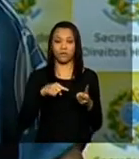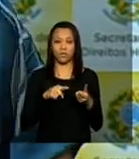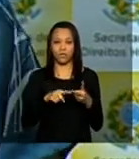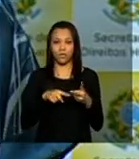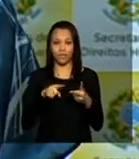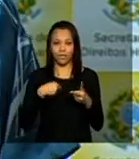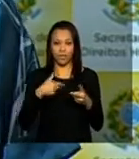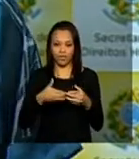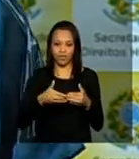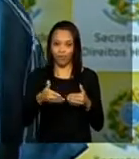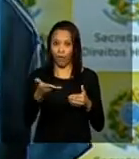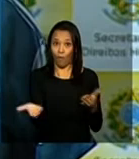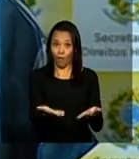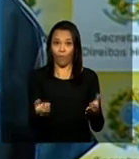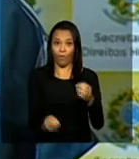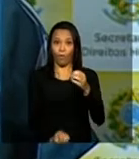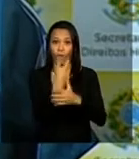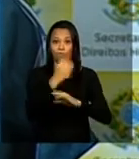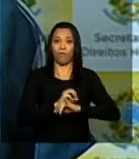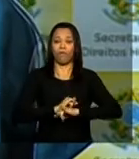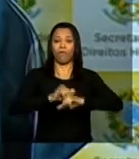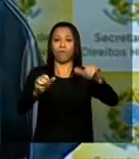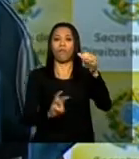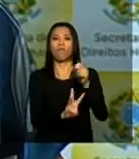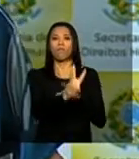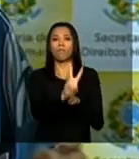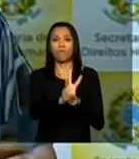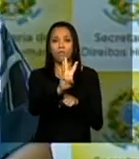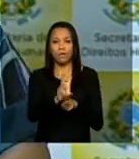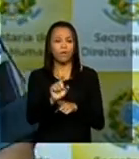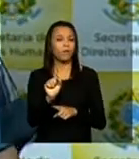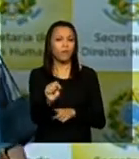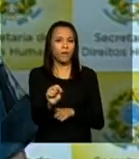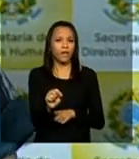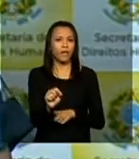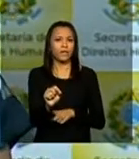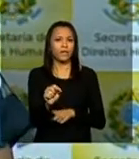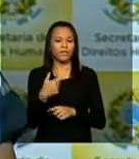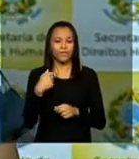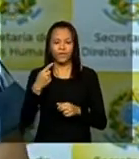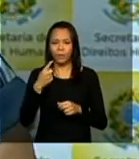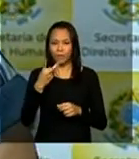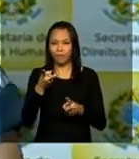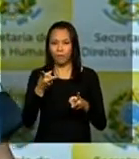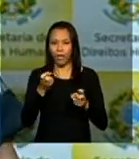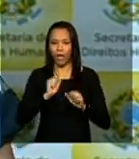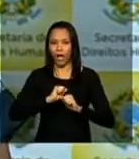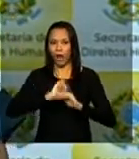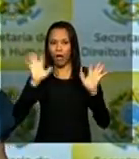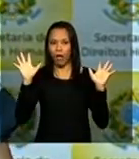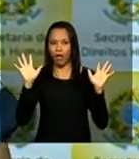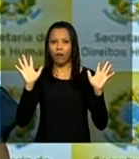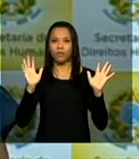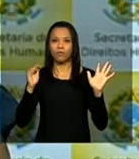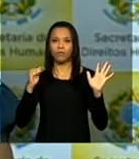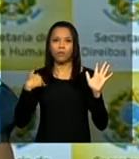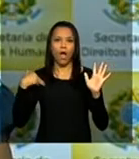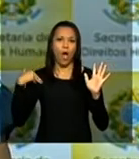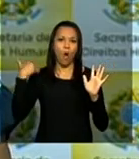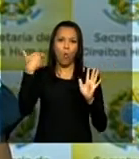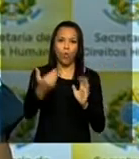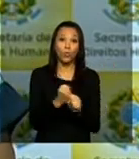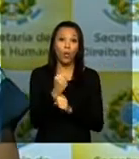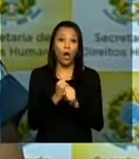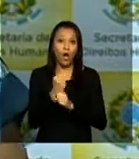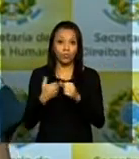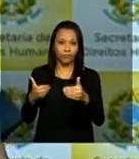do lançamento do portal é algo que ficou mais evidente ao longo desse ano em que